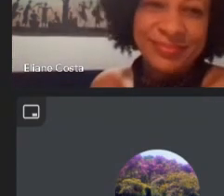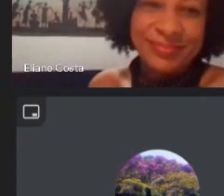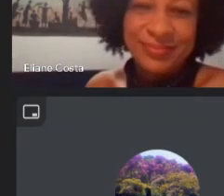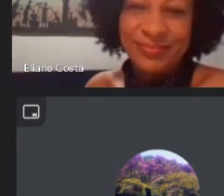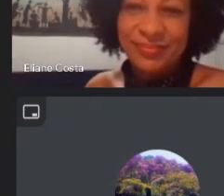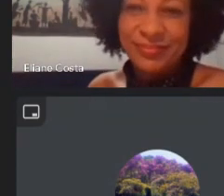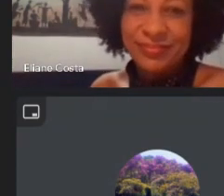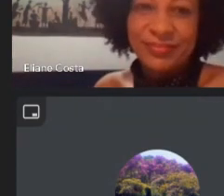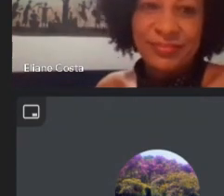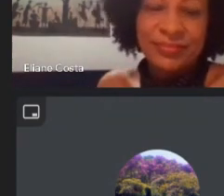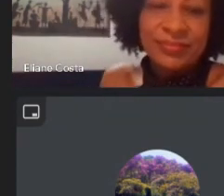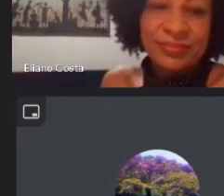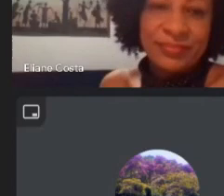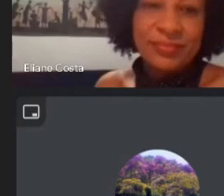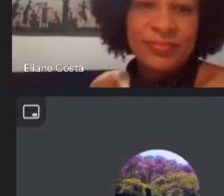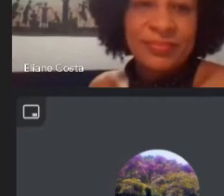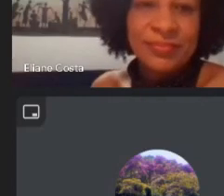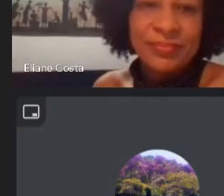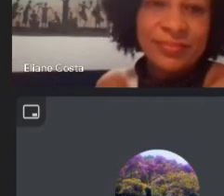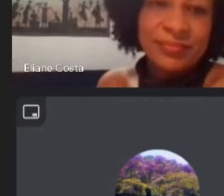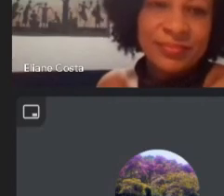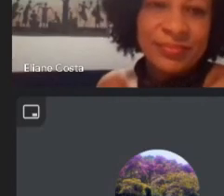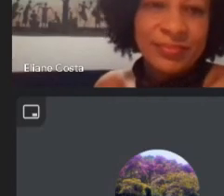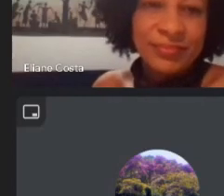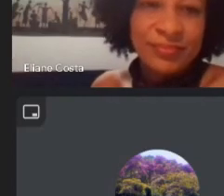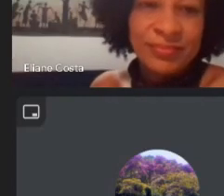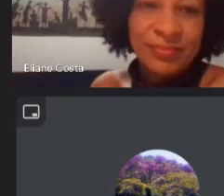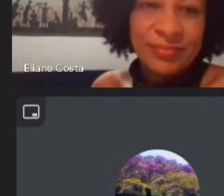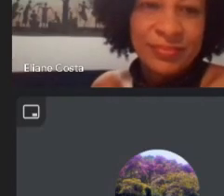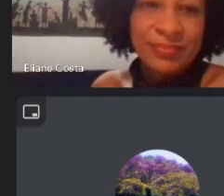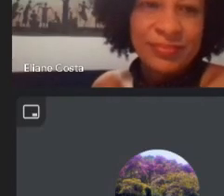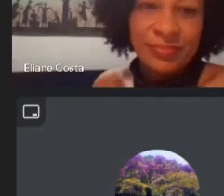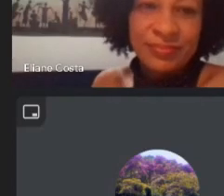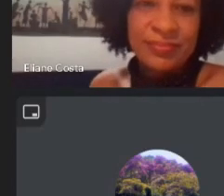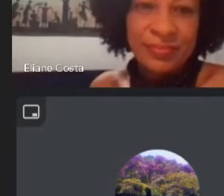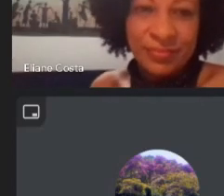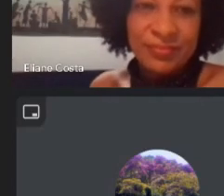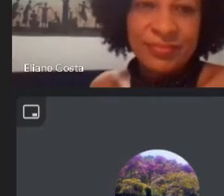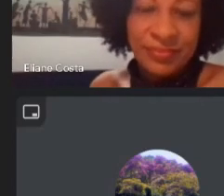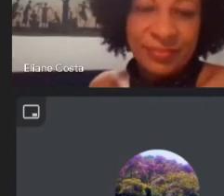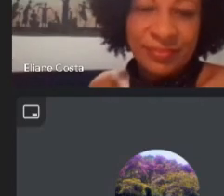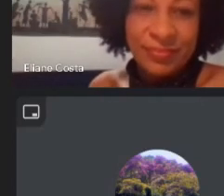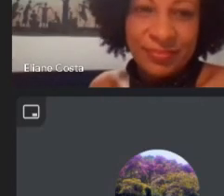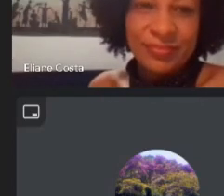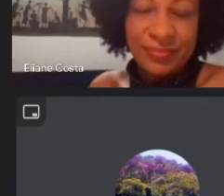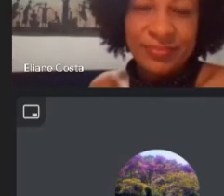para a gente olhar assim a Bento de Mestiçagem como ideologias e continuar fazendo esse assunto